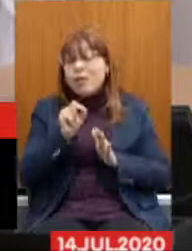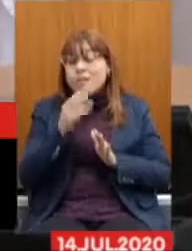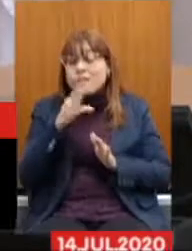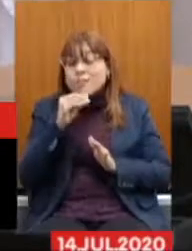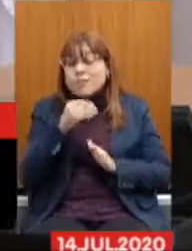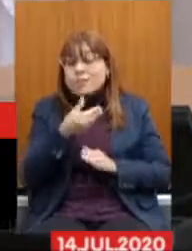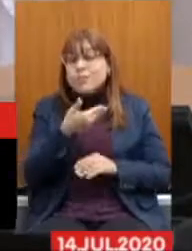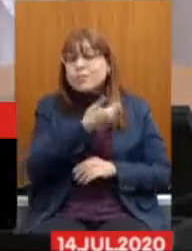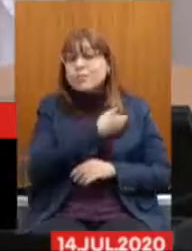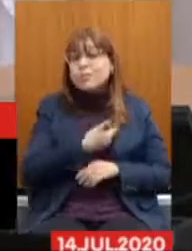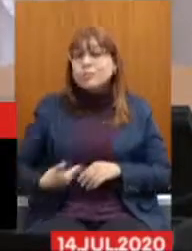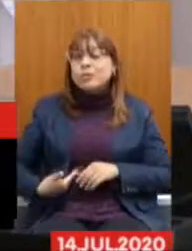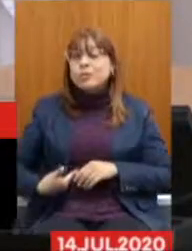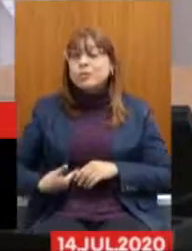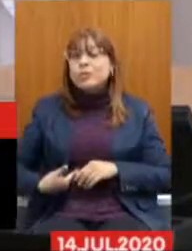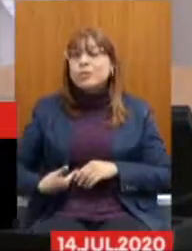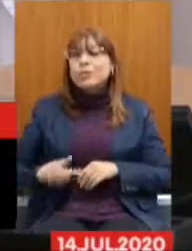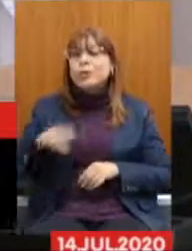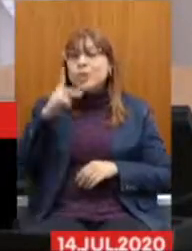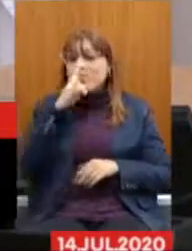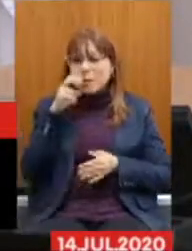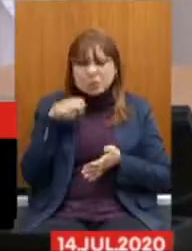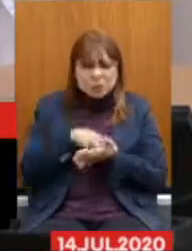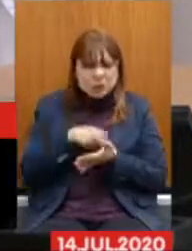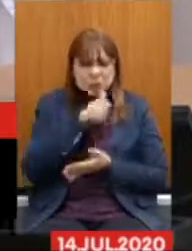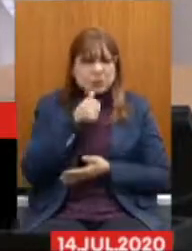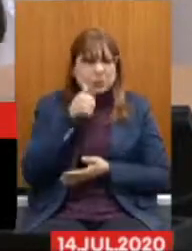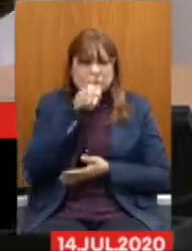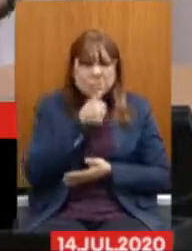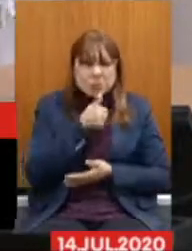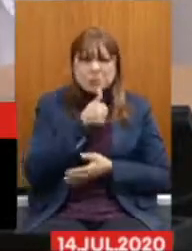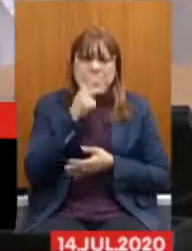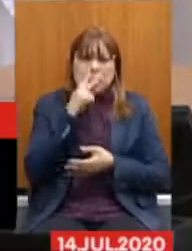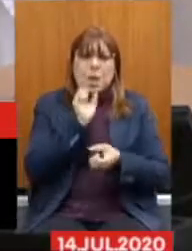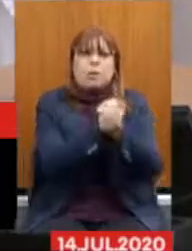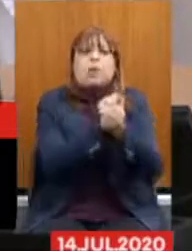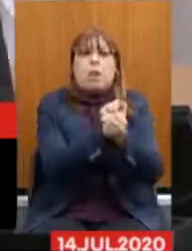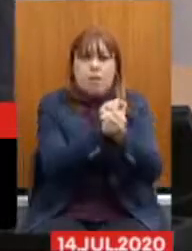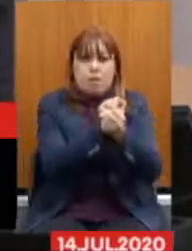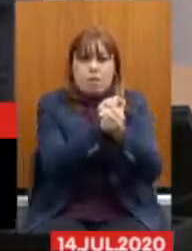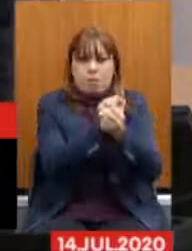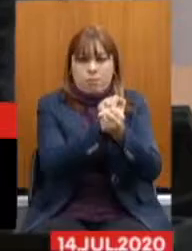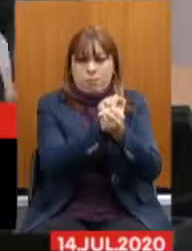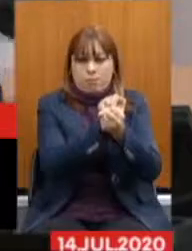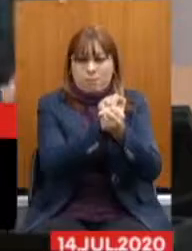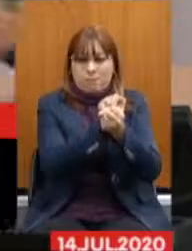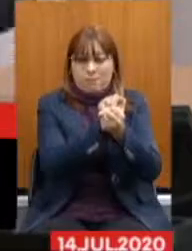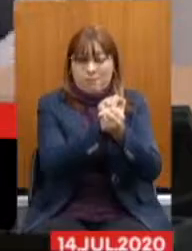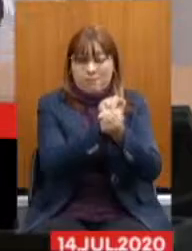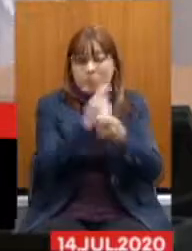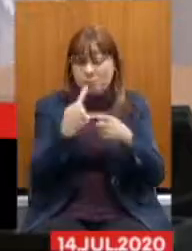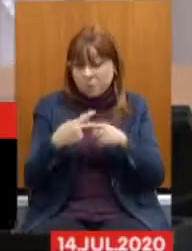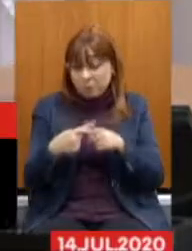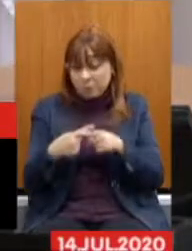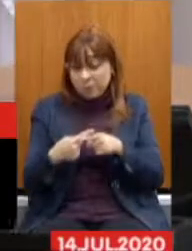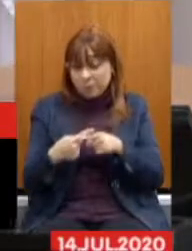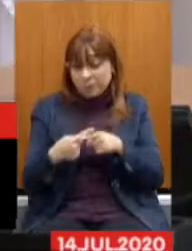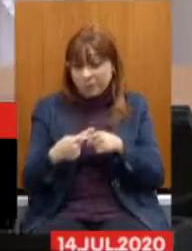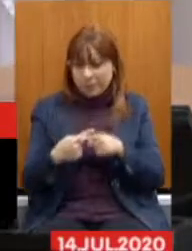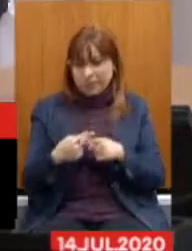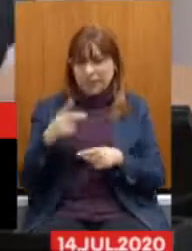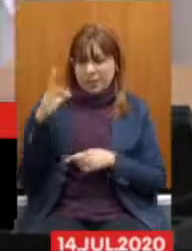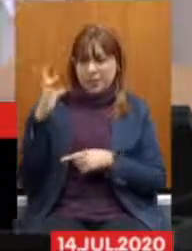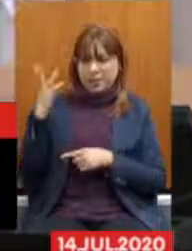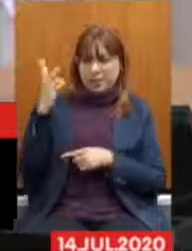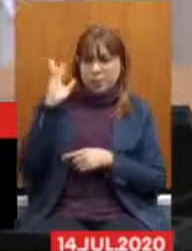no servidor sacrificado e escravizado do setor privado. Porque se os empresários, como o nosso